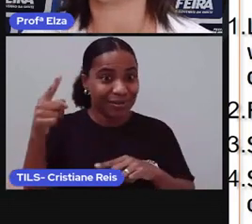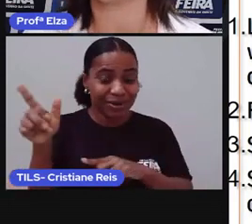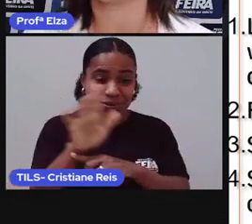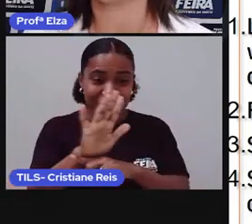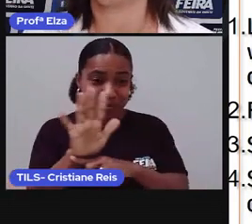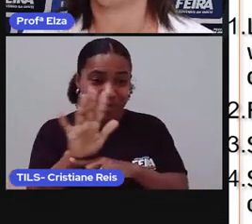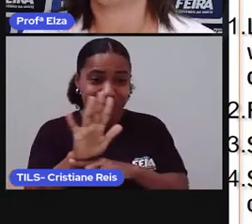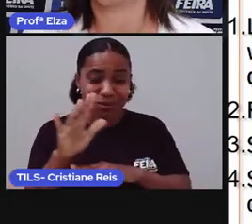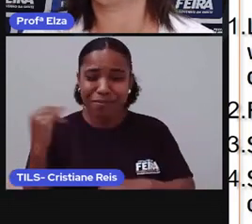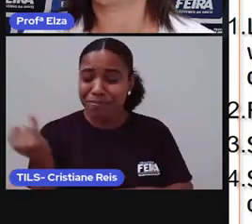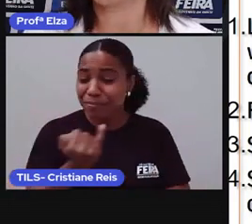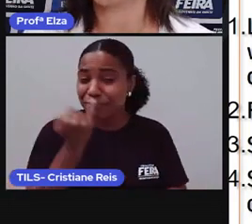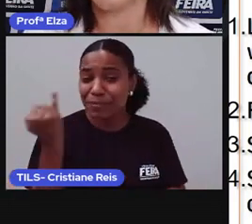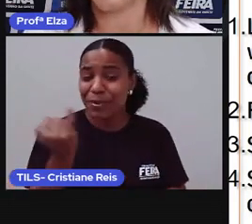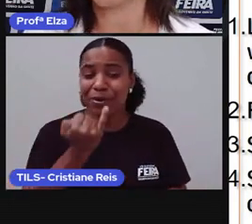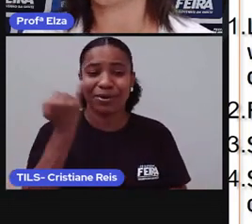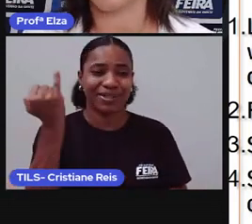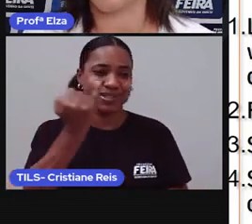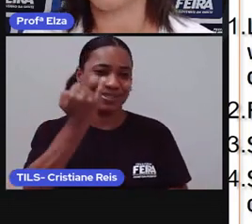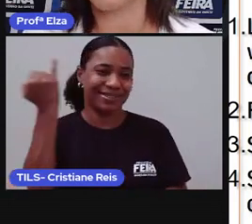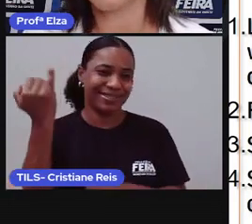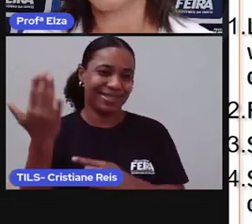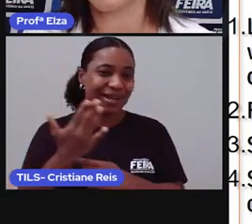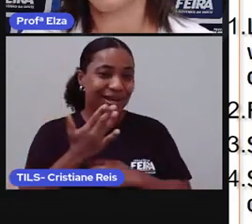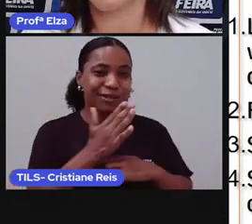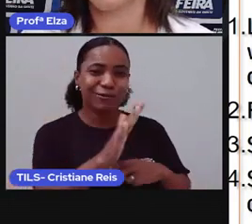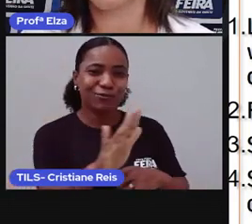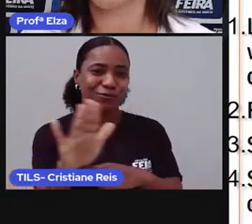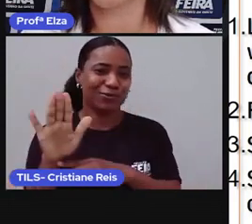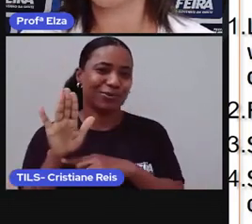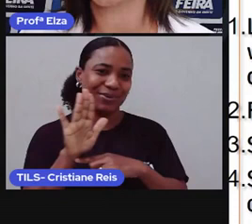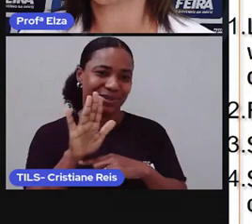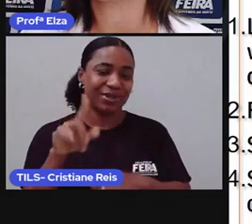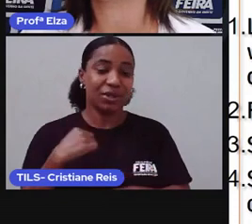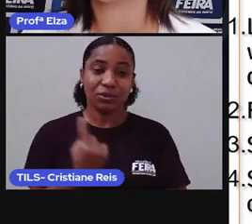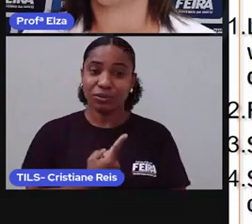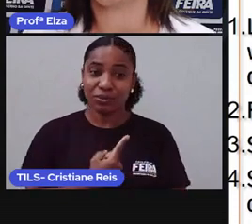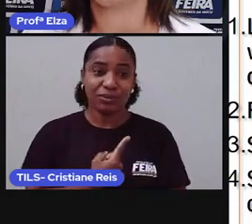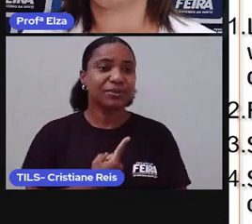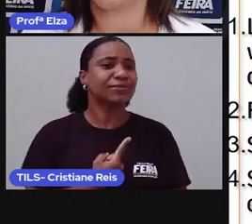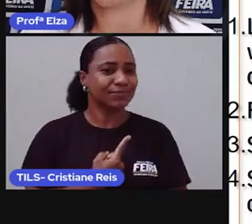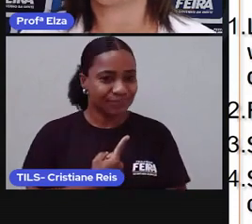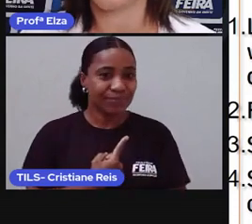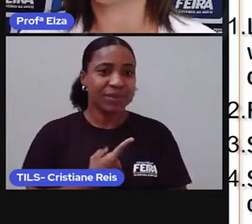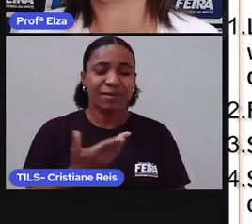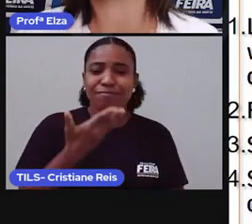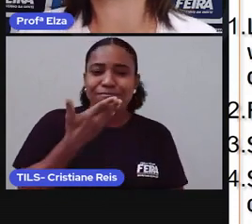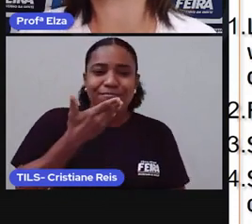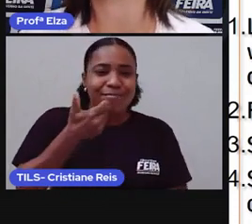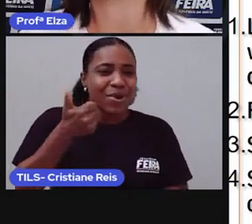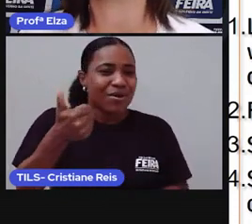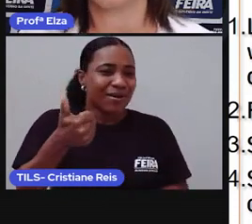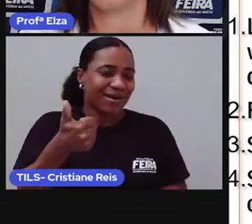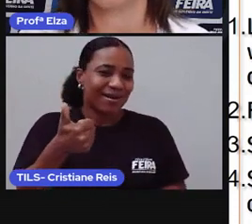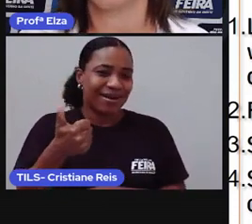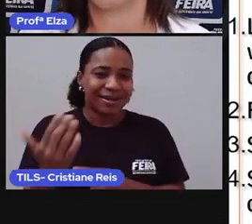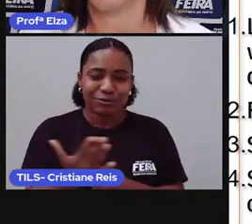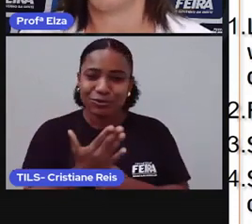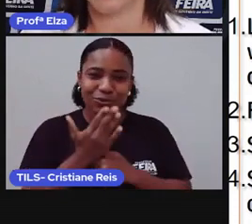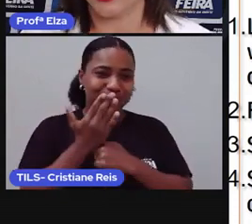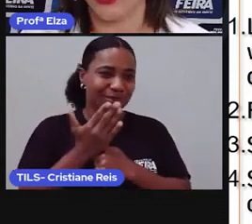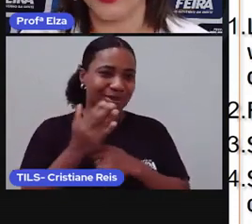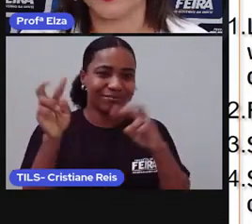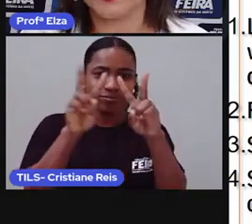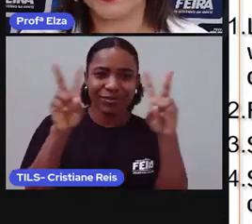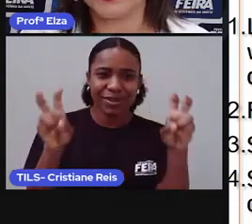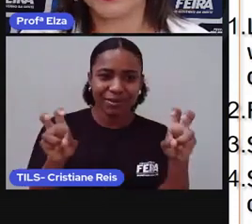muito importante para nos ajudarmos no sentido de melhorarmos aquilo que a gente entende sobre